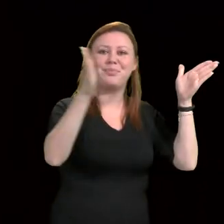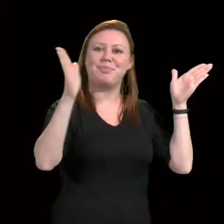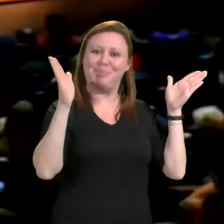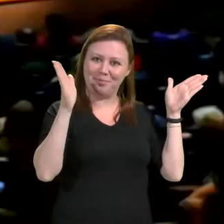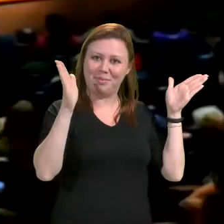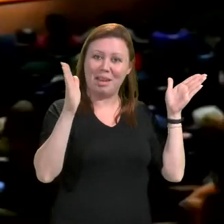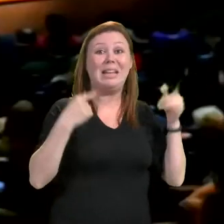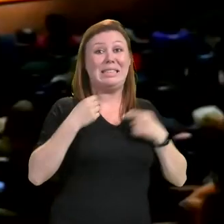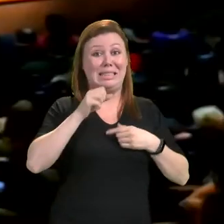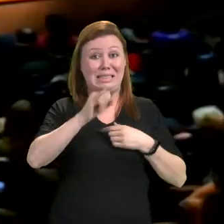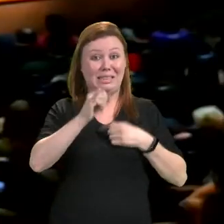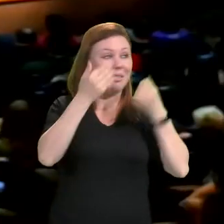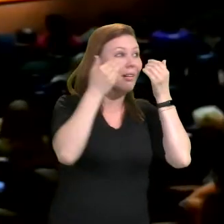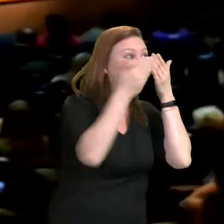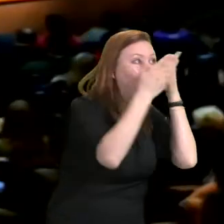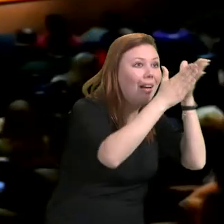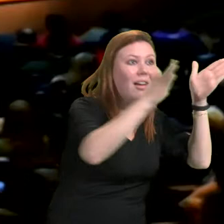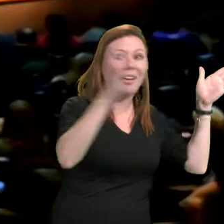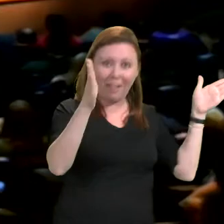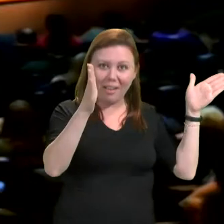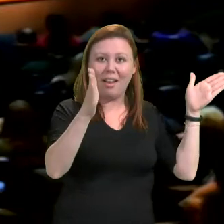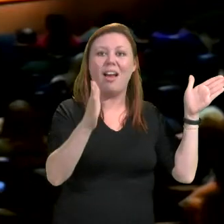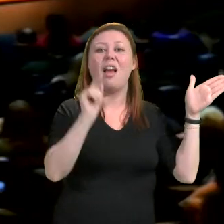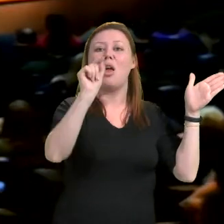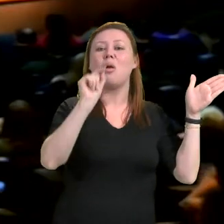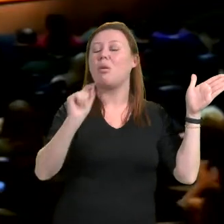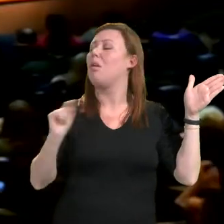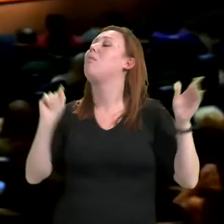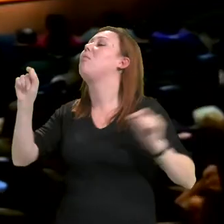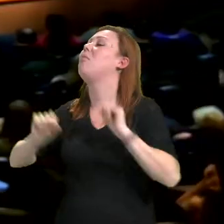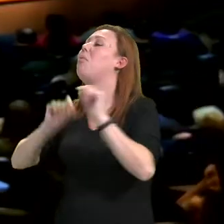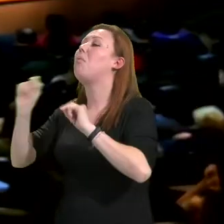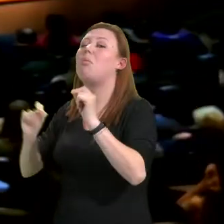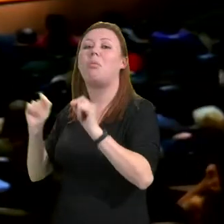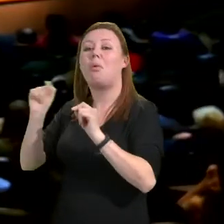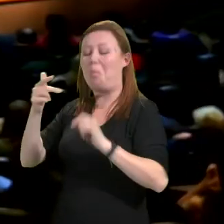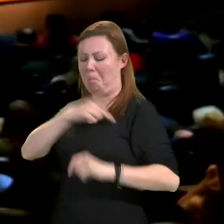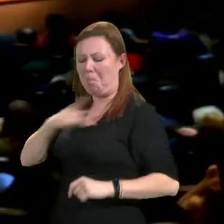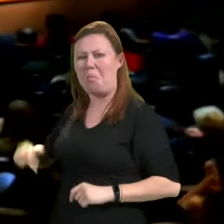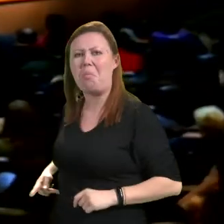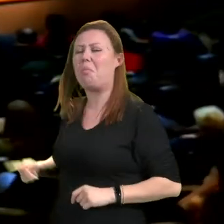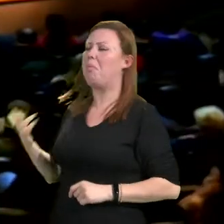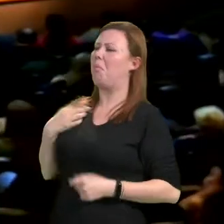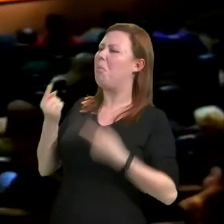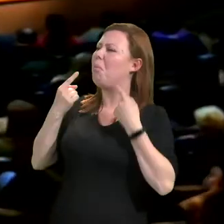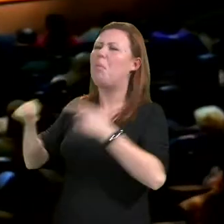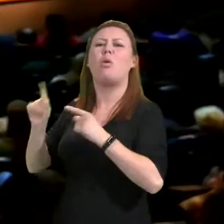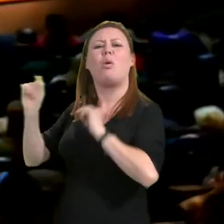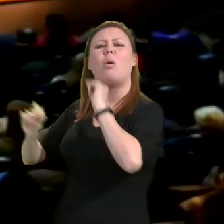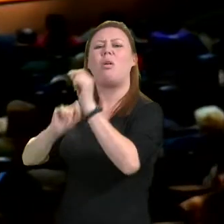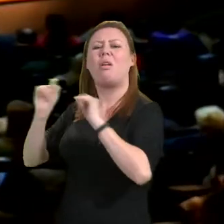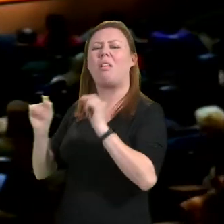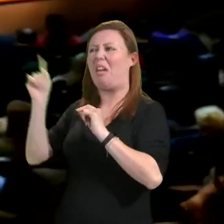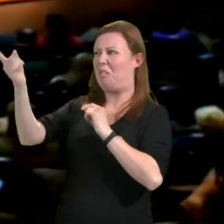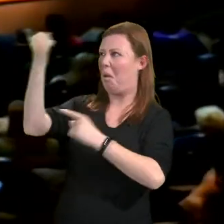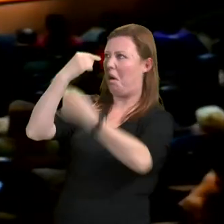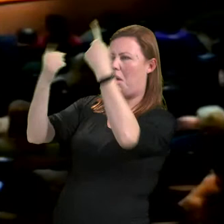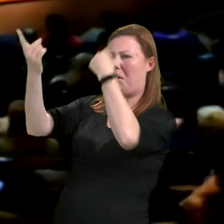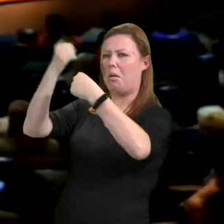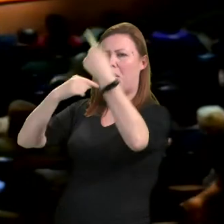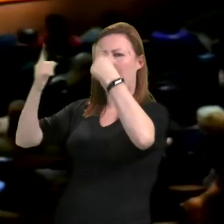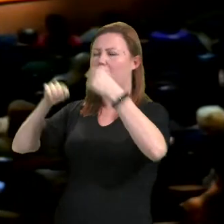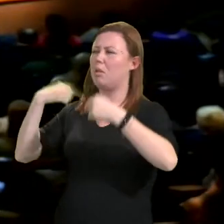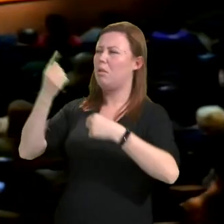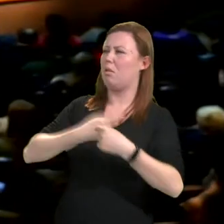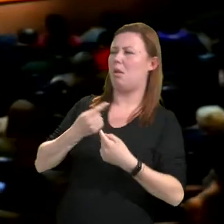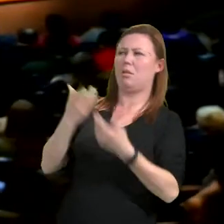conhecimentos esses que colocam à prova o poder de mando daqueles que acham